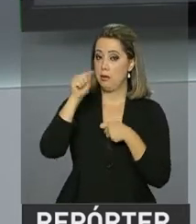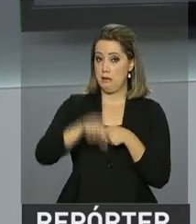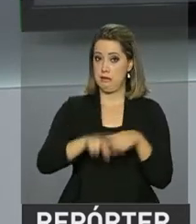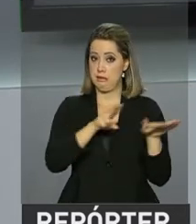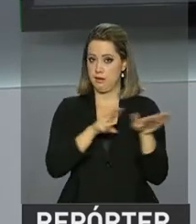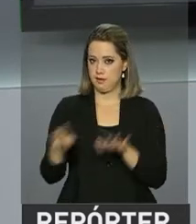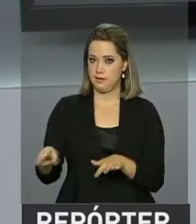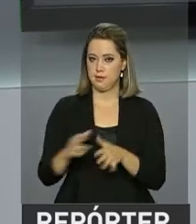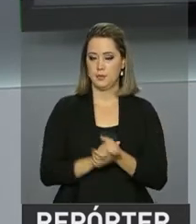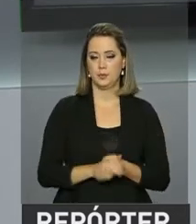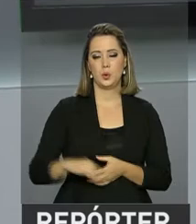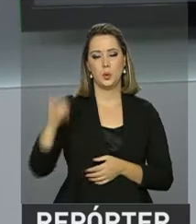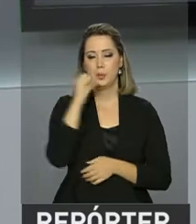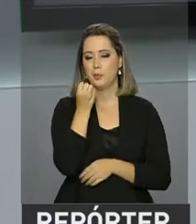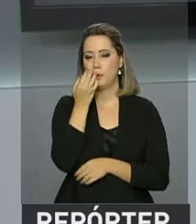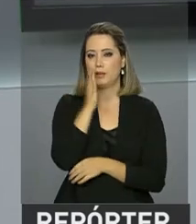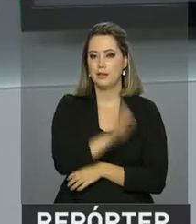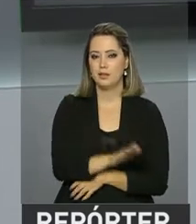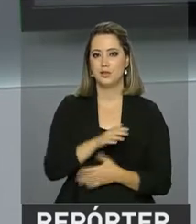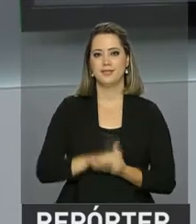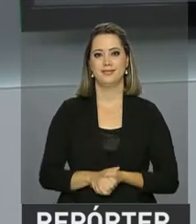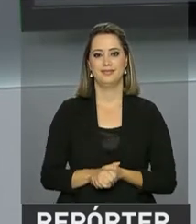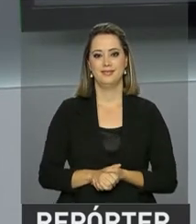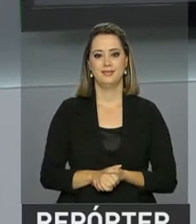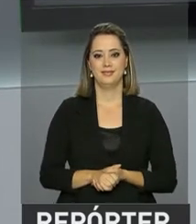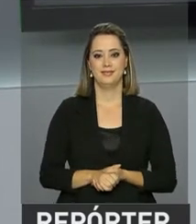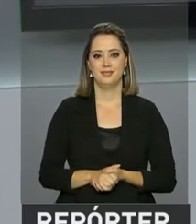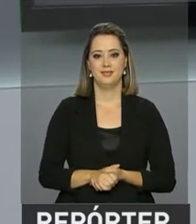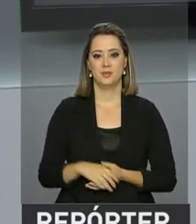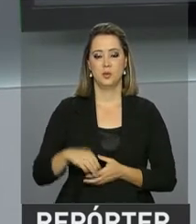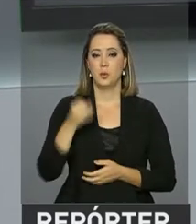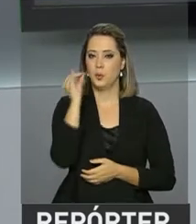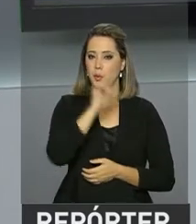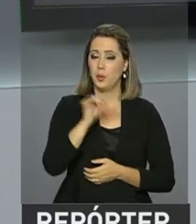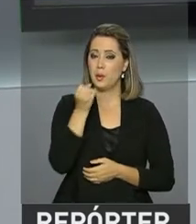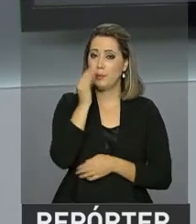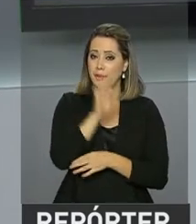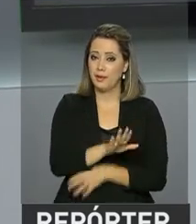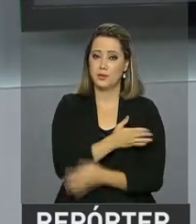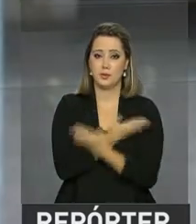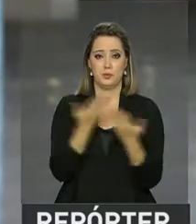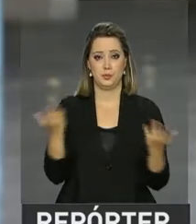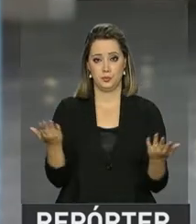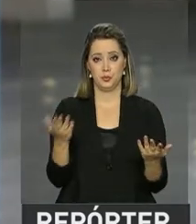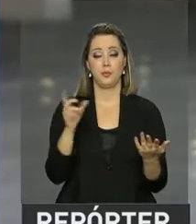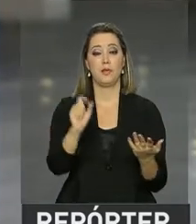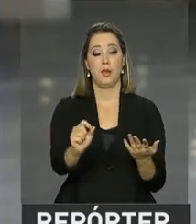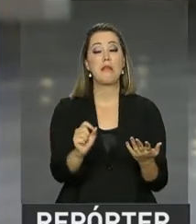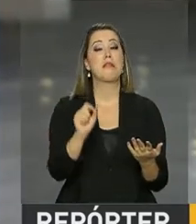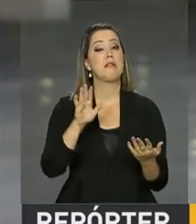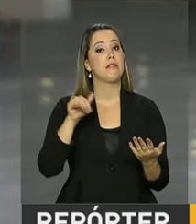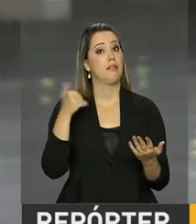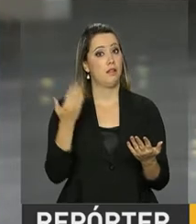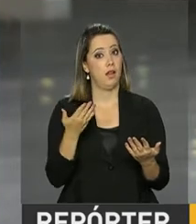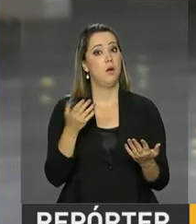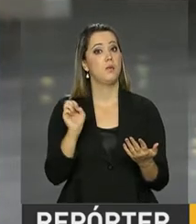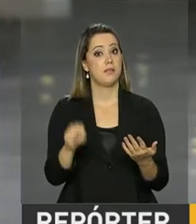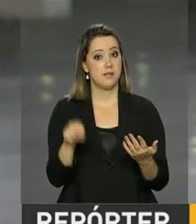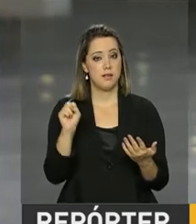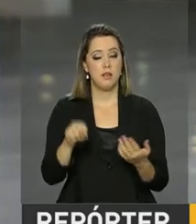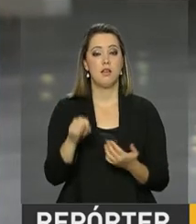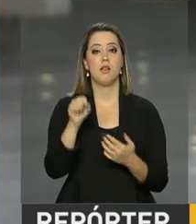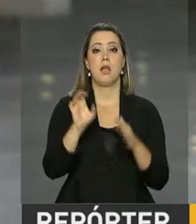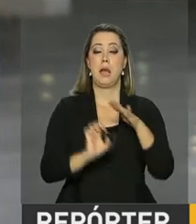semana. Olá, João Pedro, boa tarde para você. Oi, Roberto, boa tarde para você também, boa tarde a todos. Exatamente, o IBGE